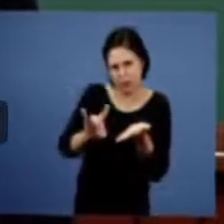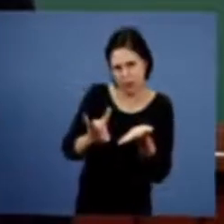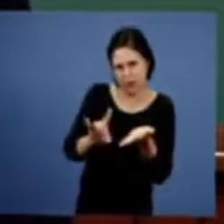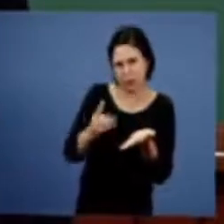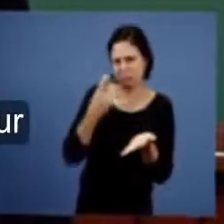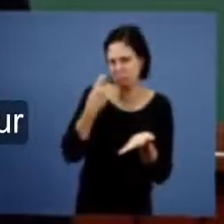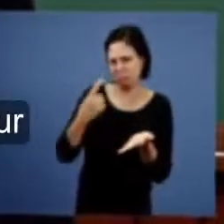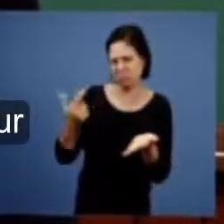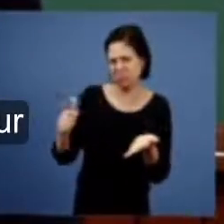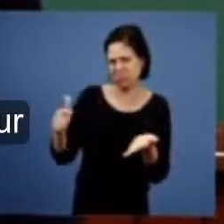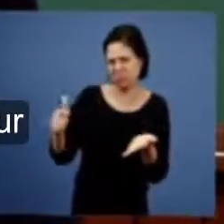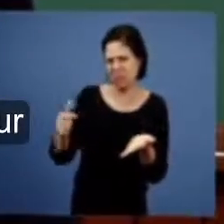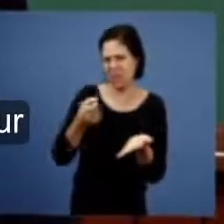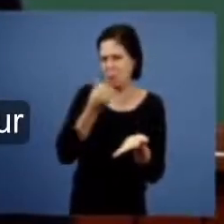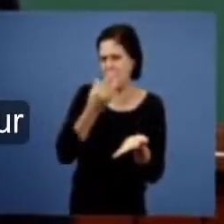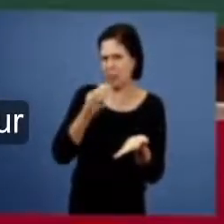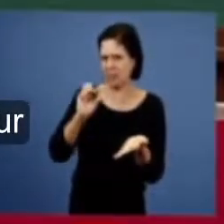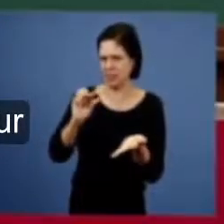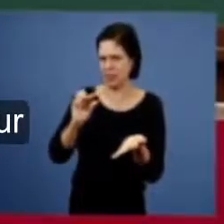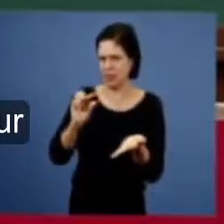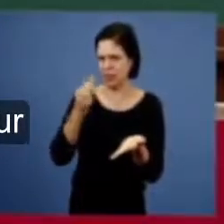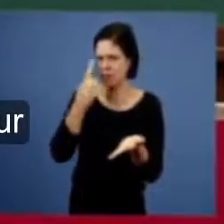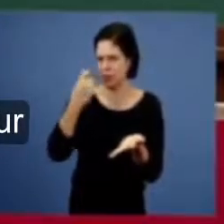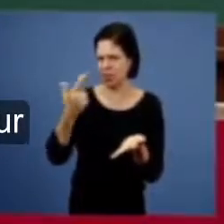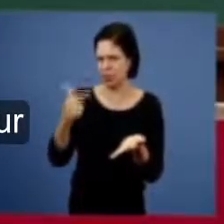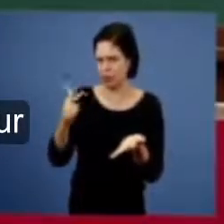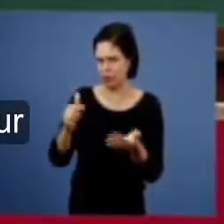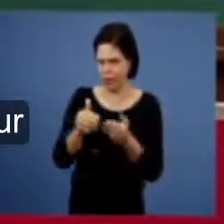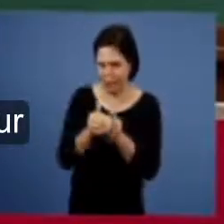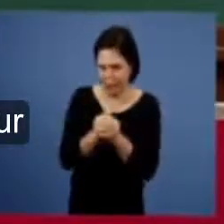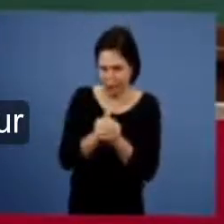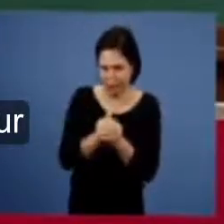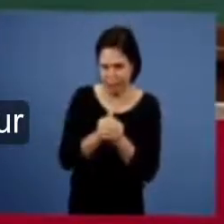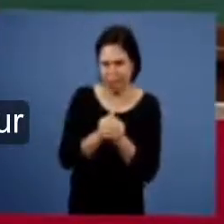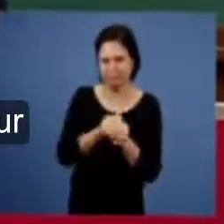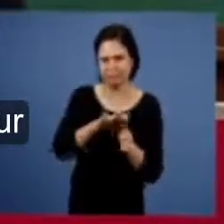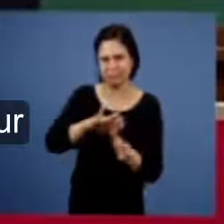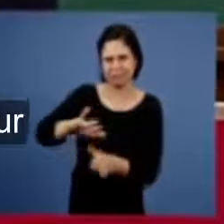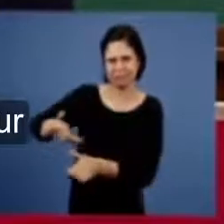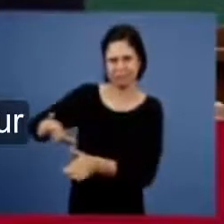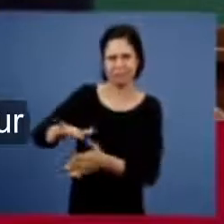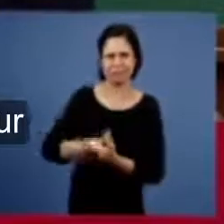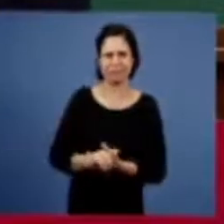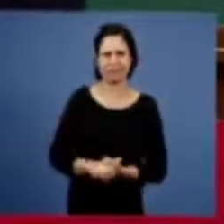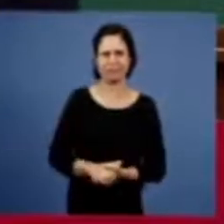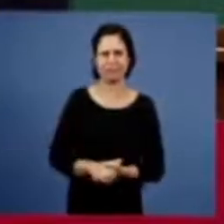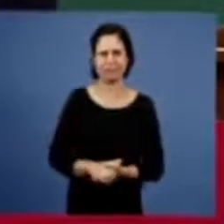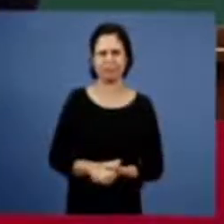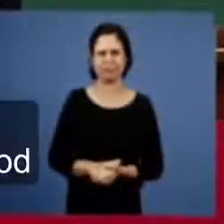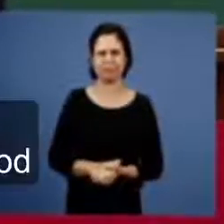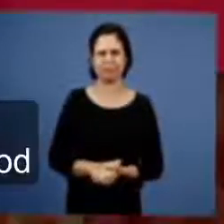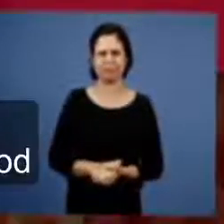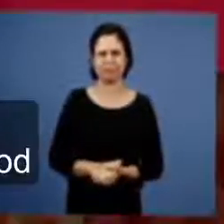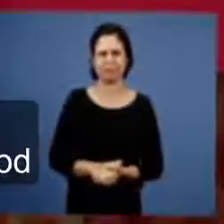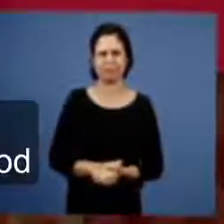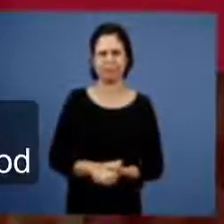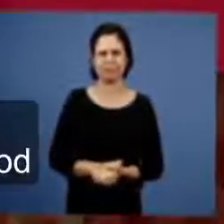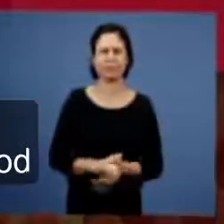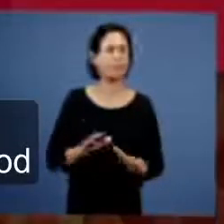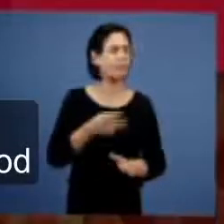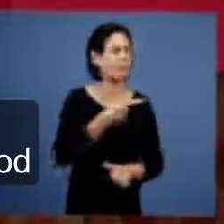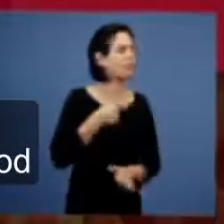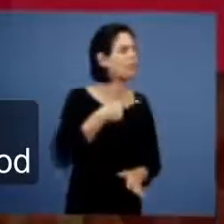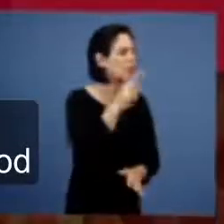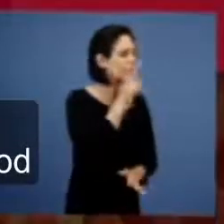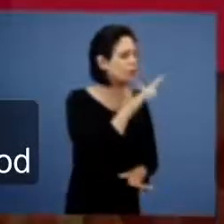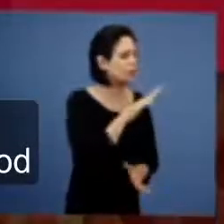tem interesse na boa semente, amém? Vamos adiante? A nossa, uma